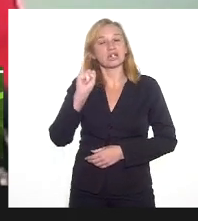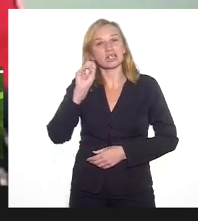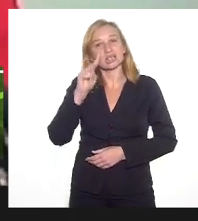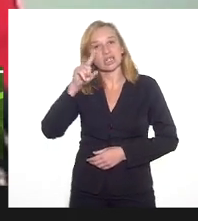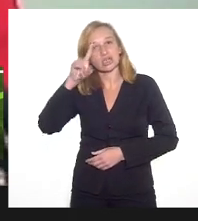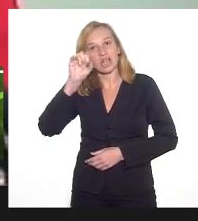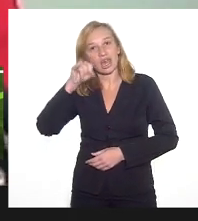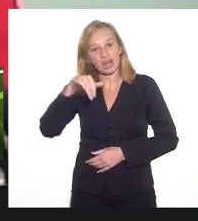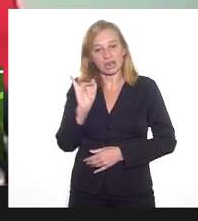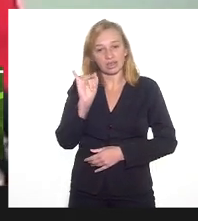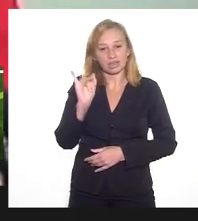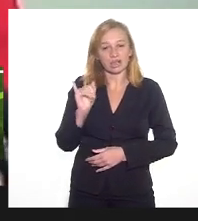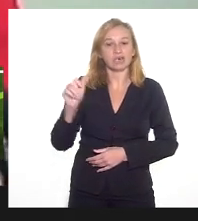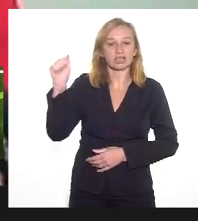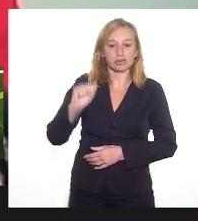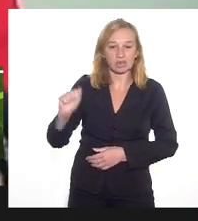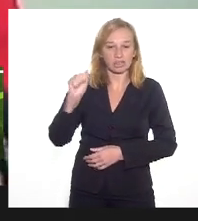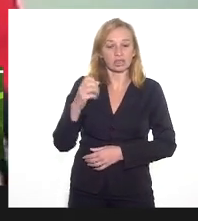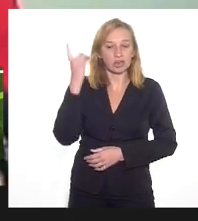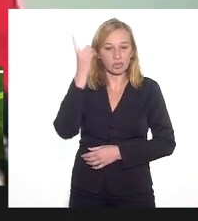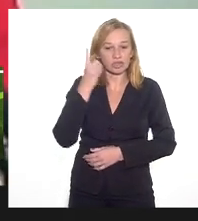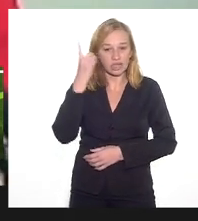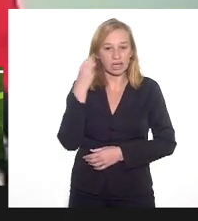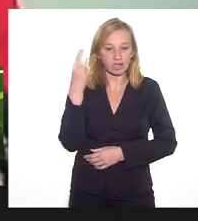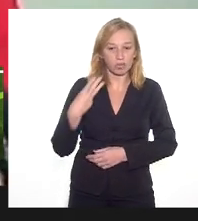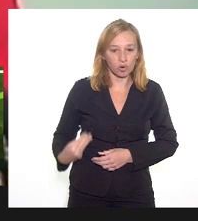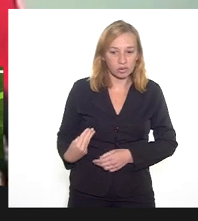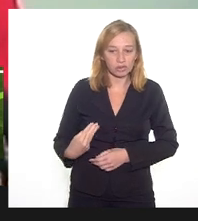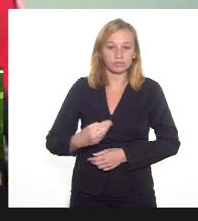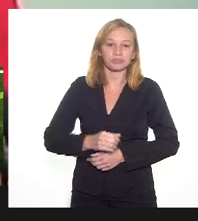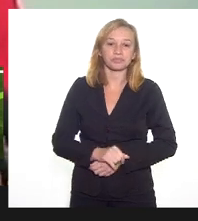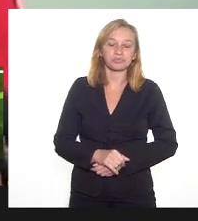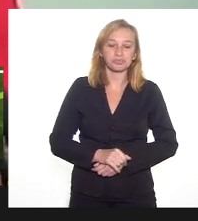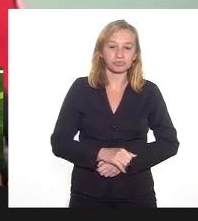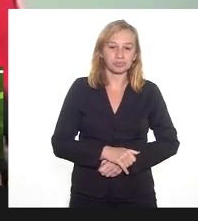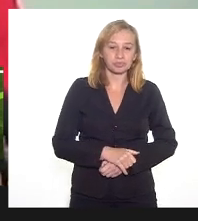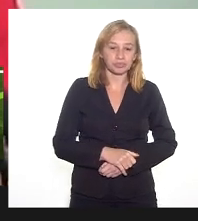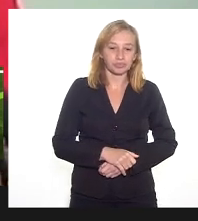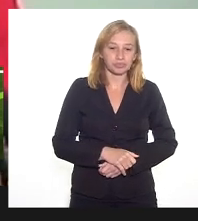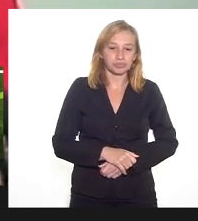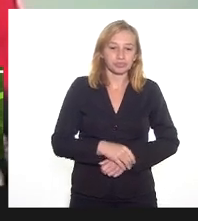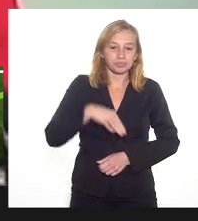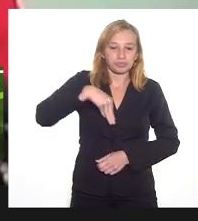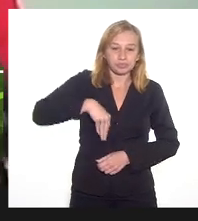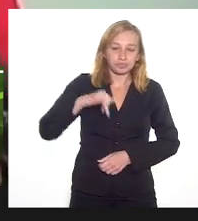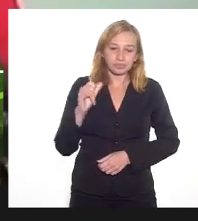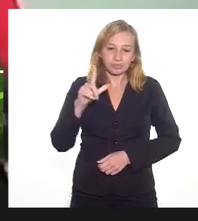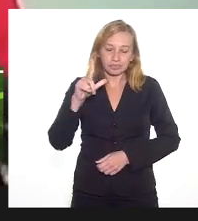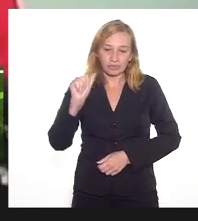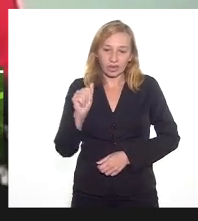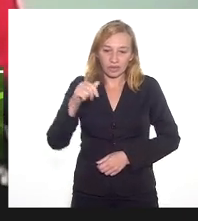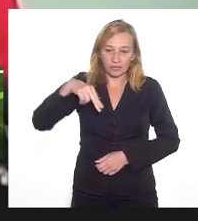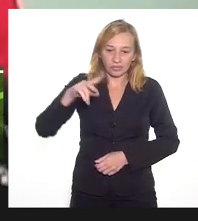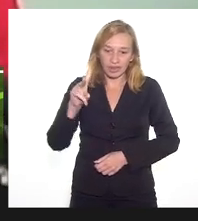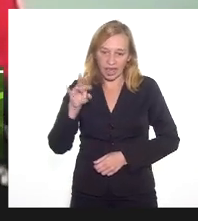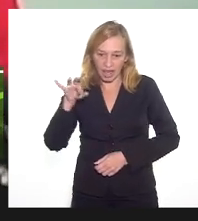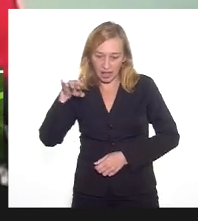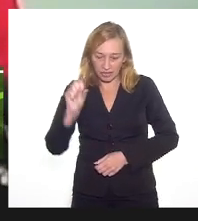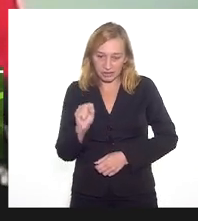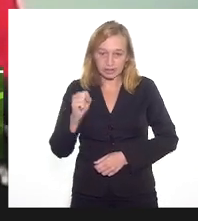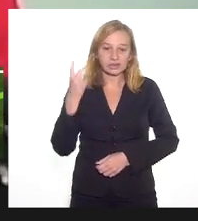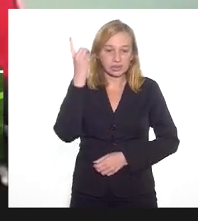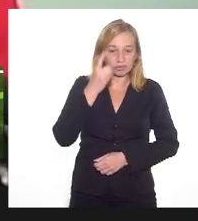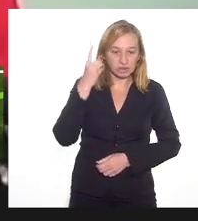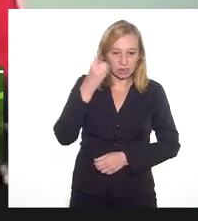assessoria da deputada Mônica Francisco, Mila Neves, da assessoria do deputado Valdeque